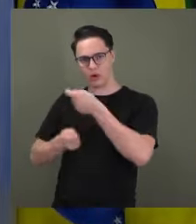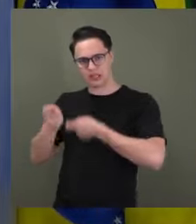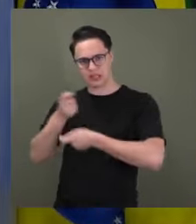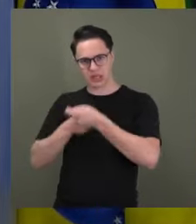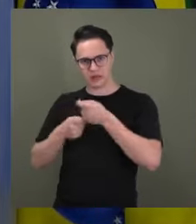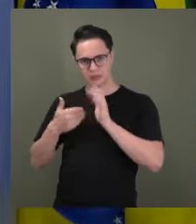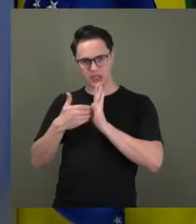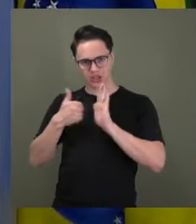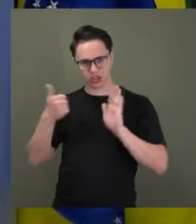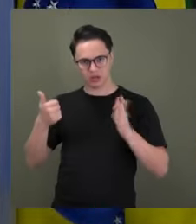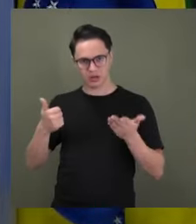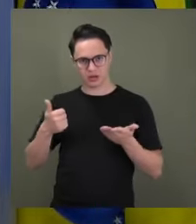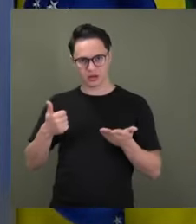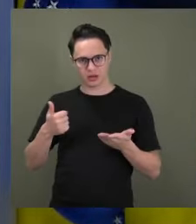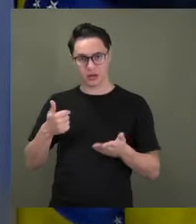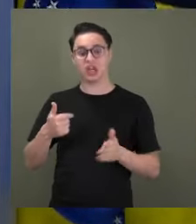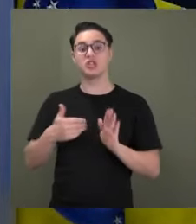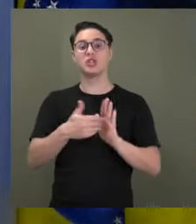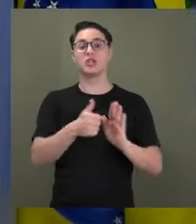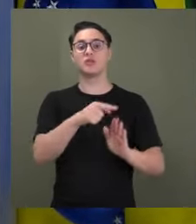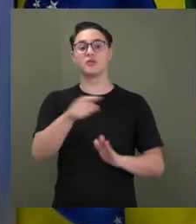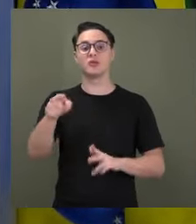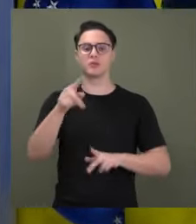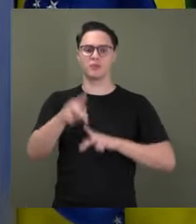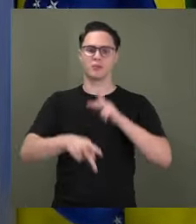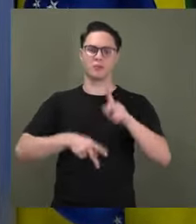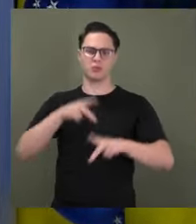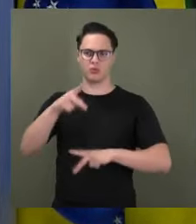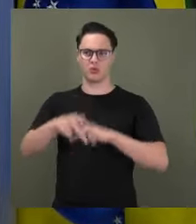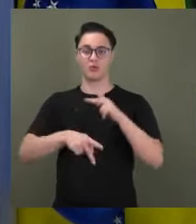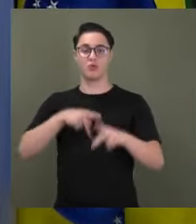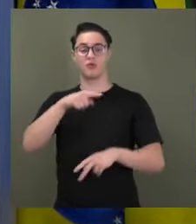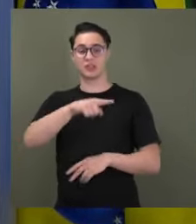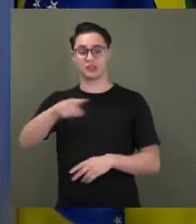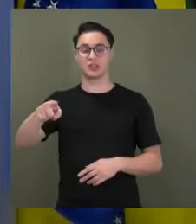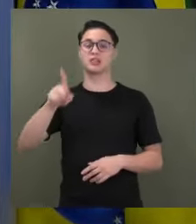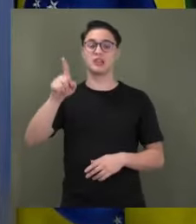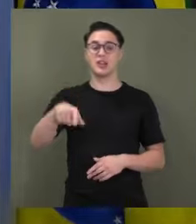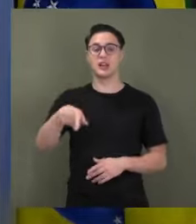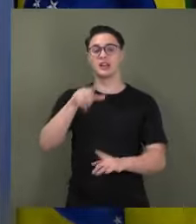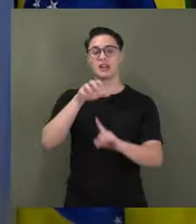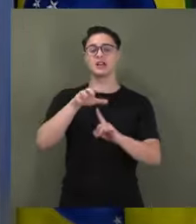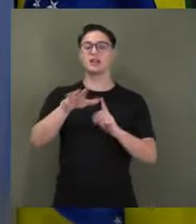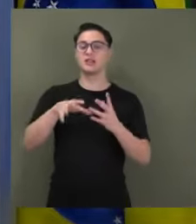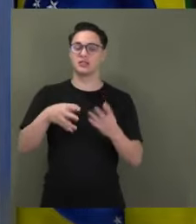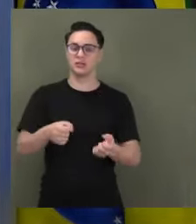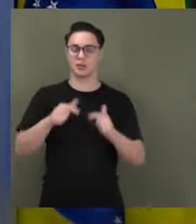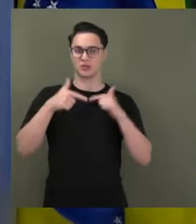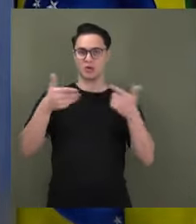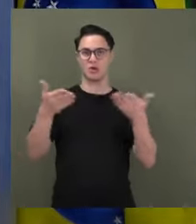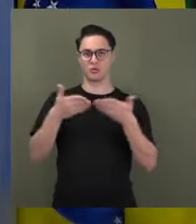Está tirando não é dos parlamentares, não, está tirando do povo, que é o beneficiário dessas ações. Agora, é o governo da chantagem.